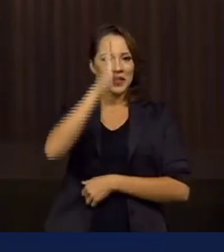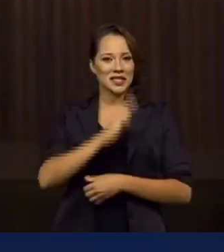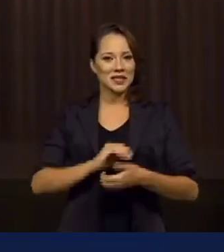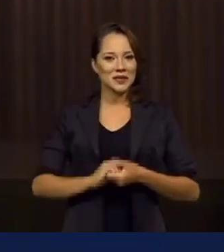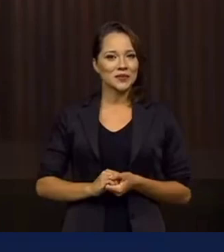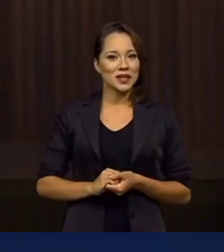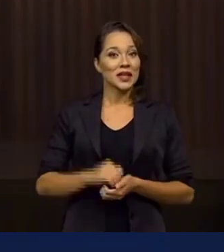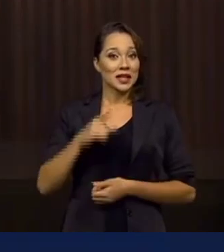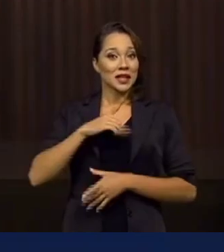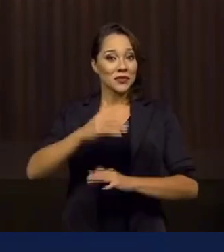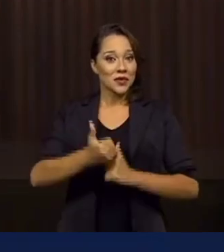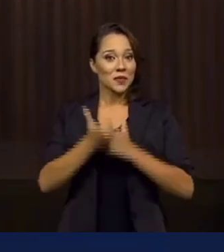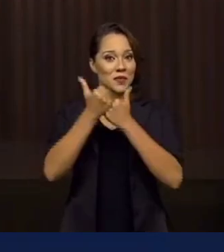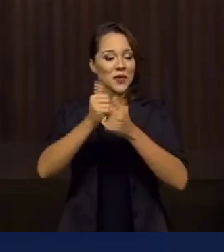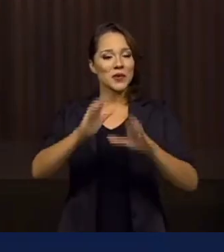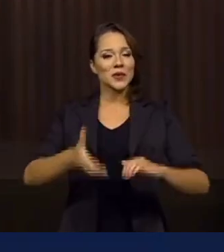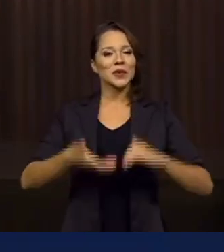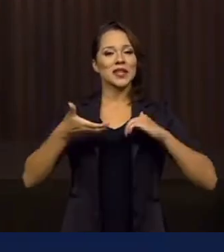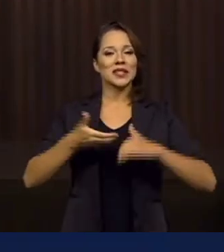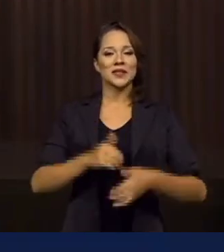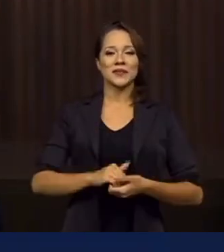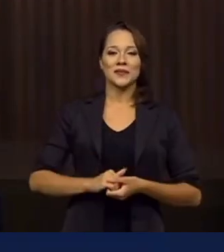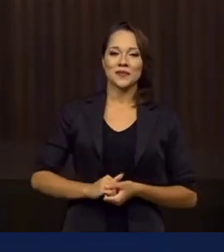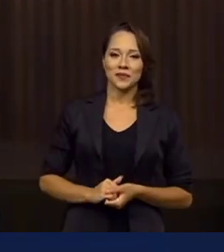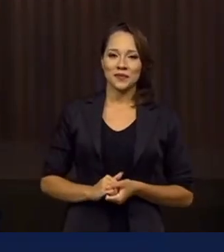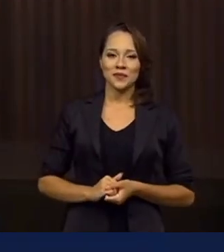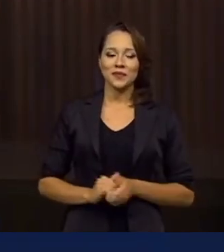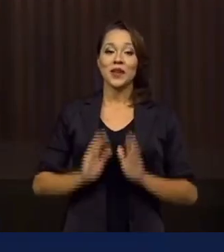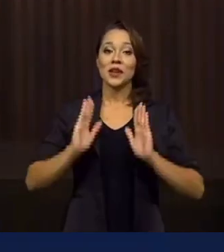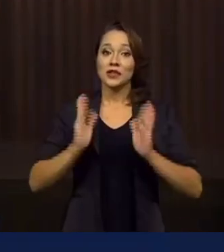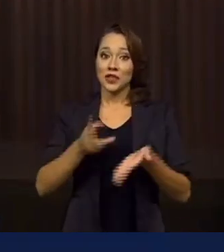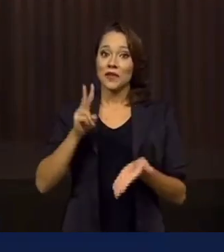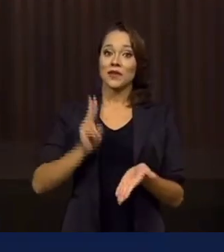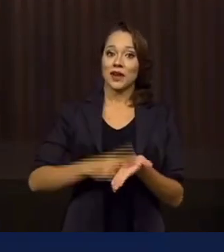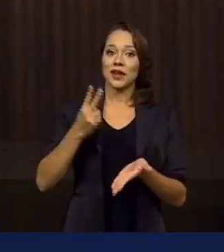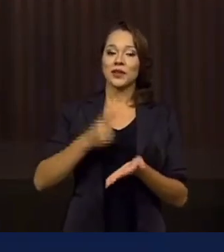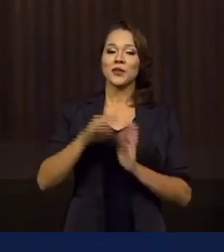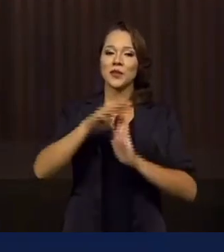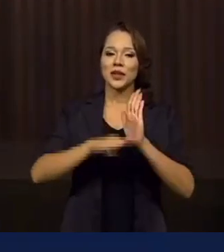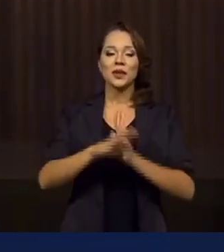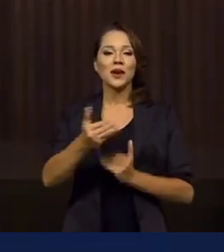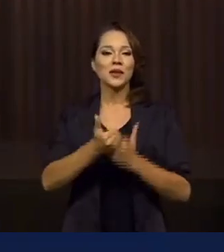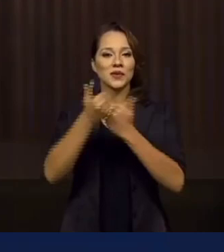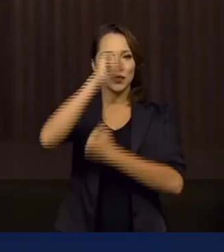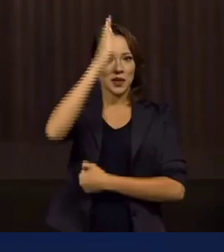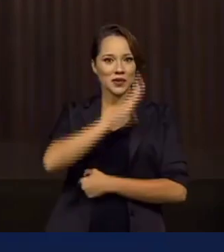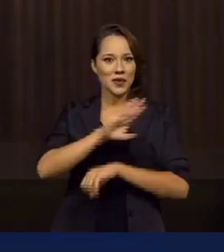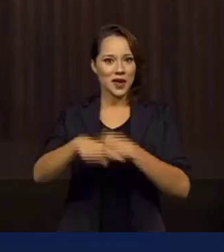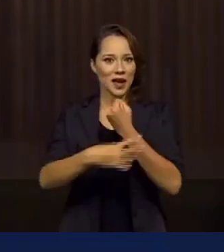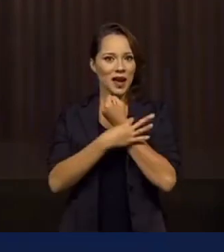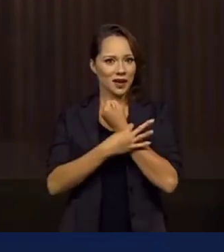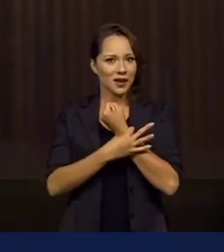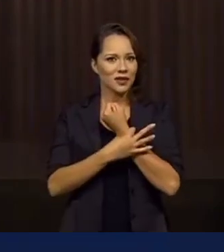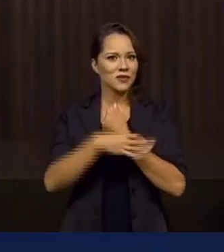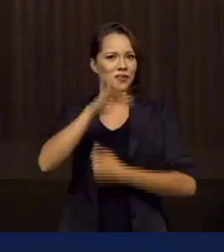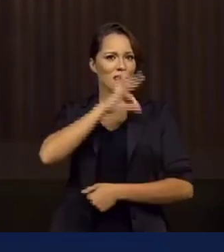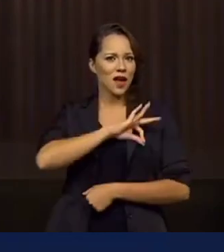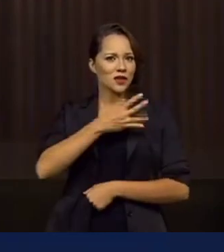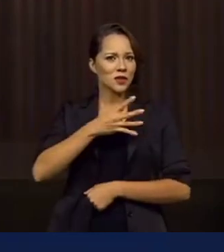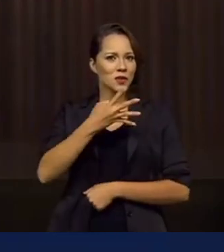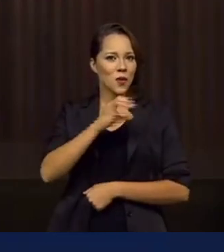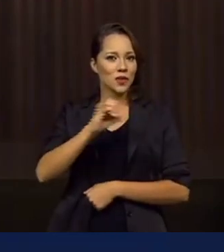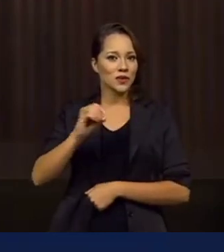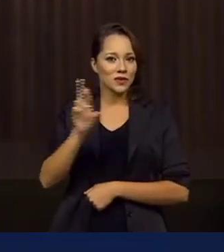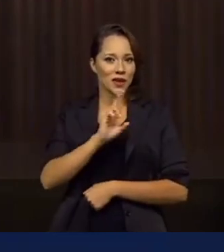que contou com o apoio do Congresso Nacional. Já em vigor, o Auxílio Brasil garante um mínimo de R 400